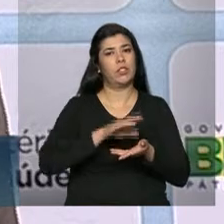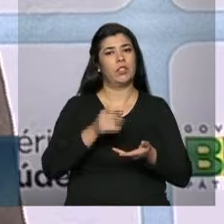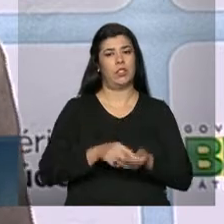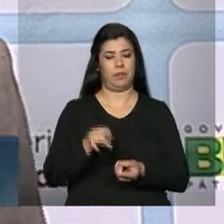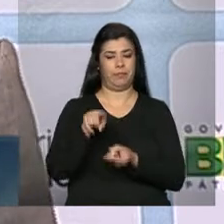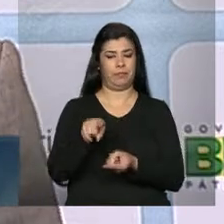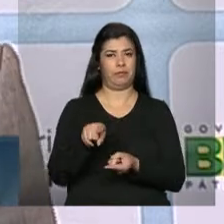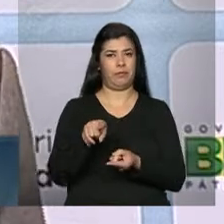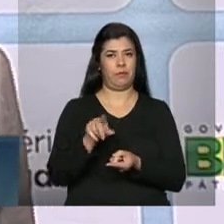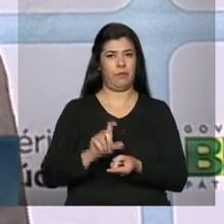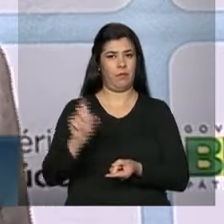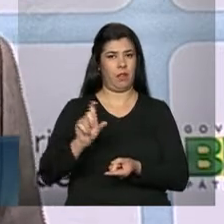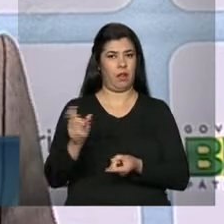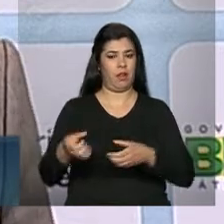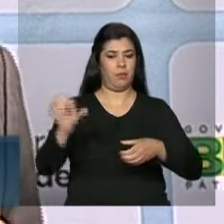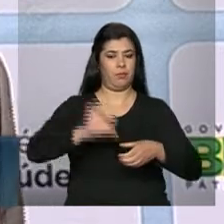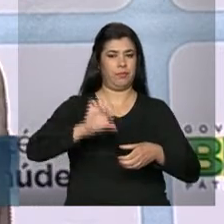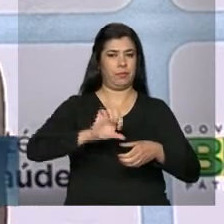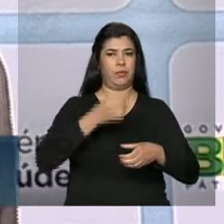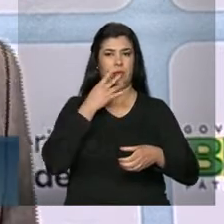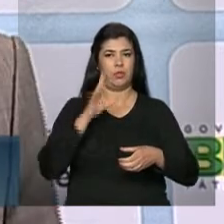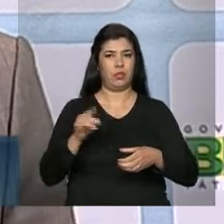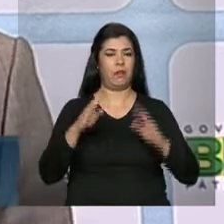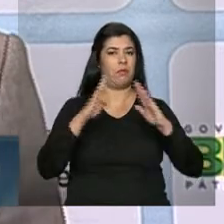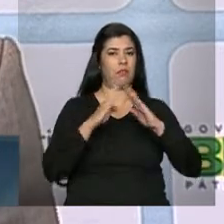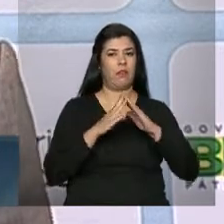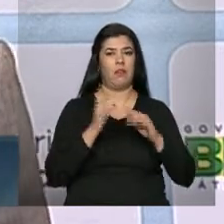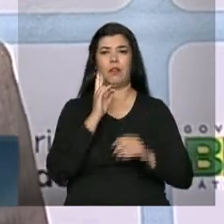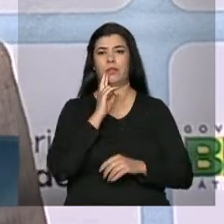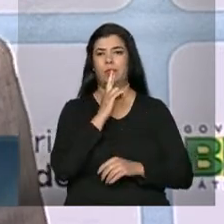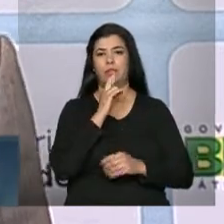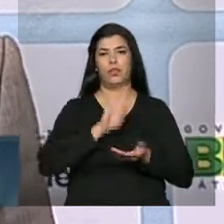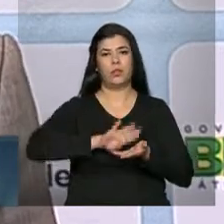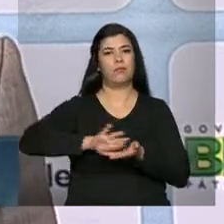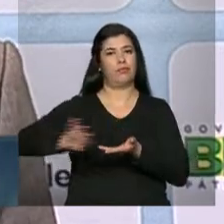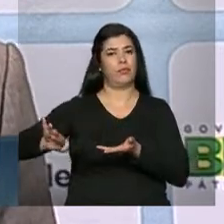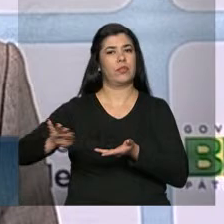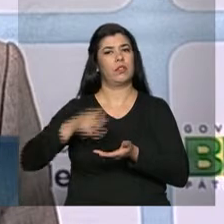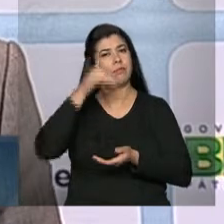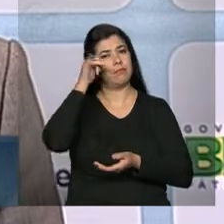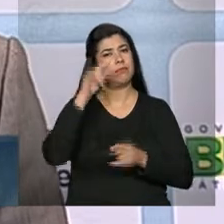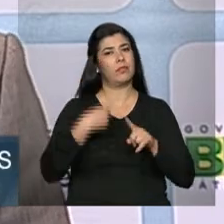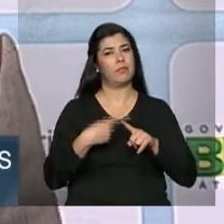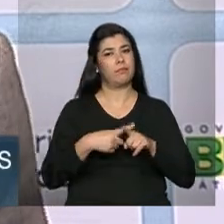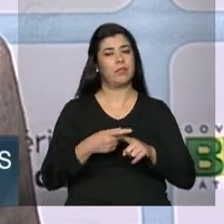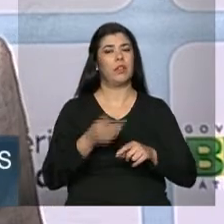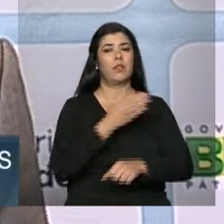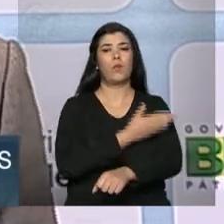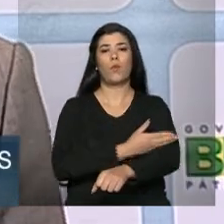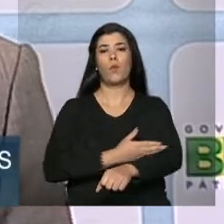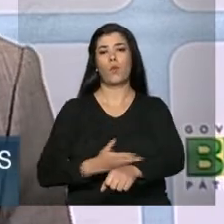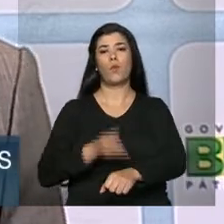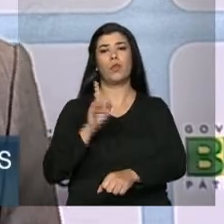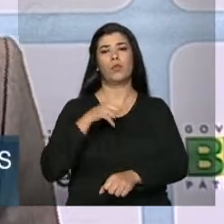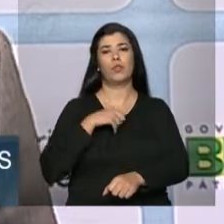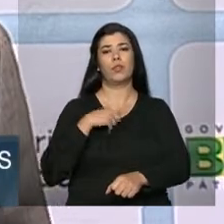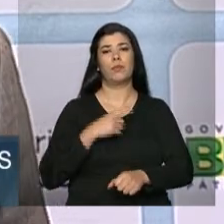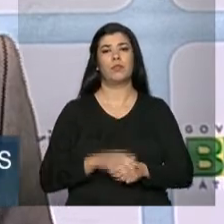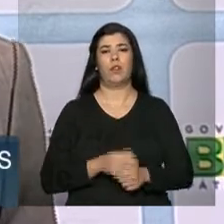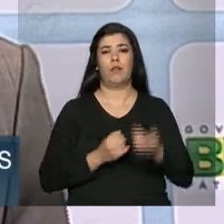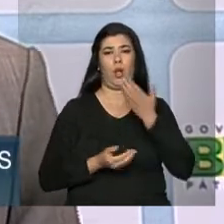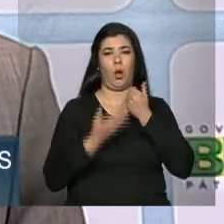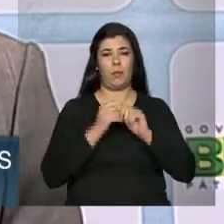saleiro da mesa, seja de casa, seja do restaurante. Isso é fundamental porque é um hábito nosso fazer a adição